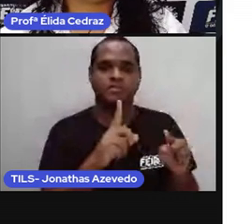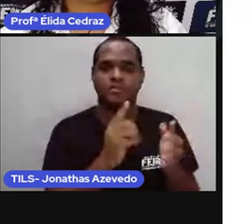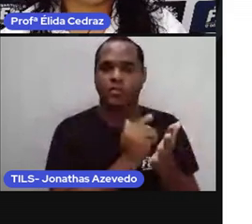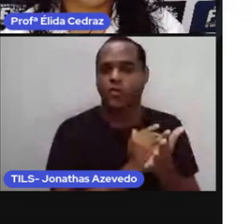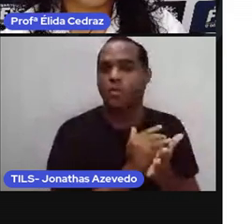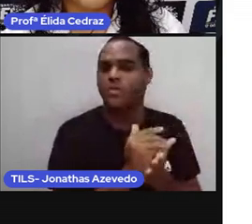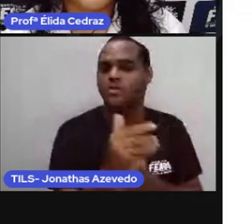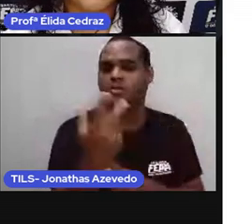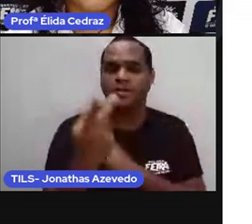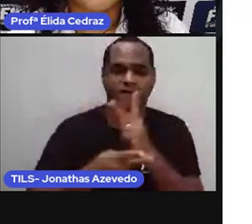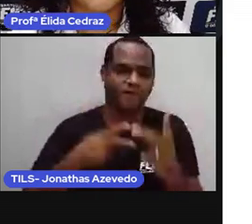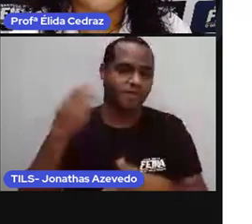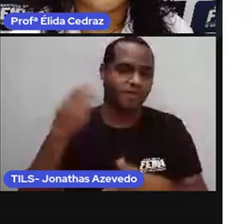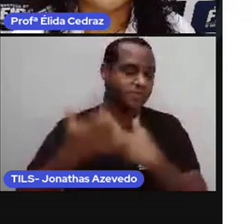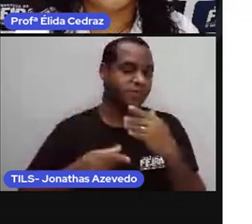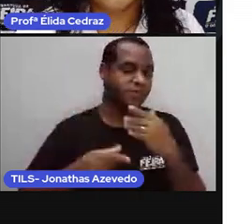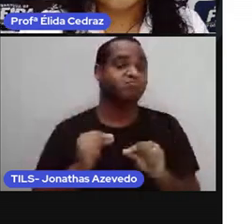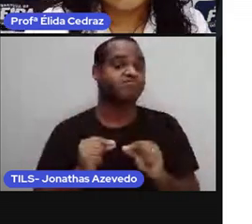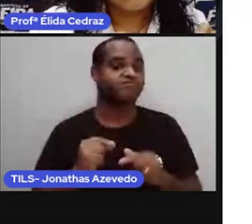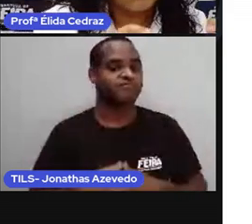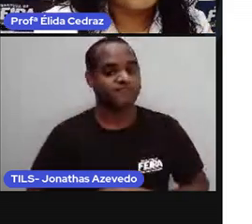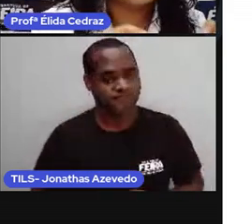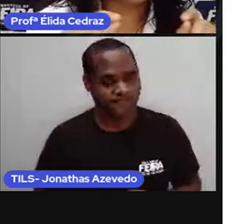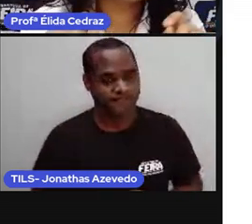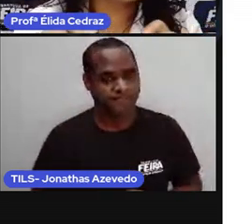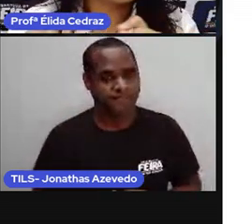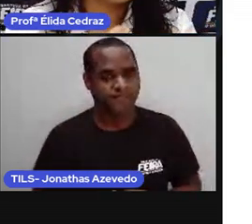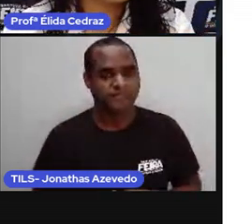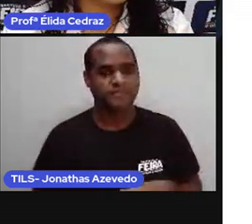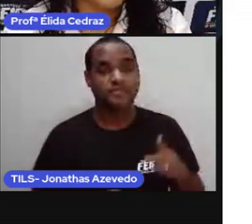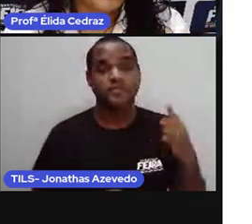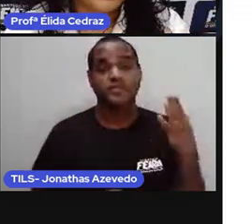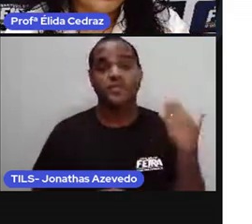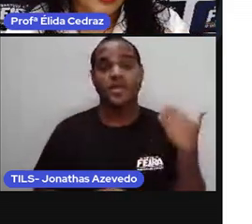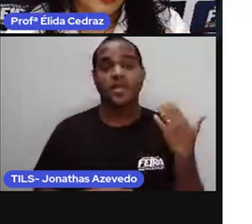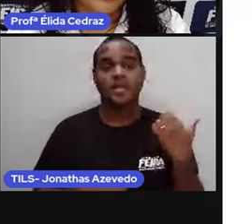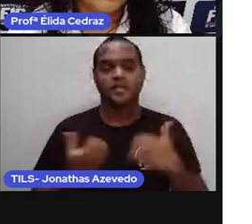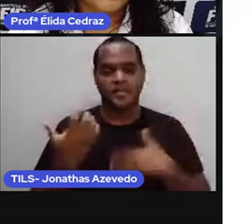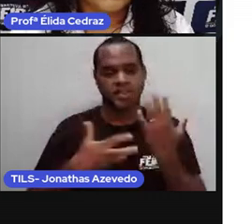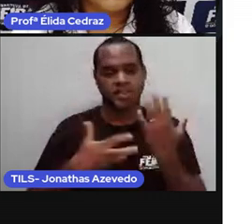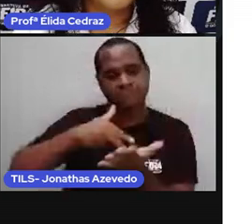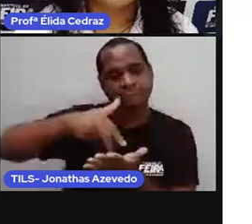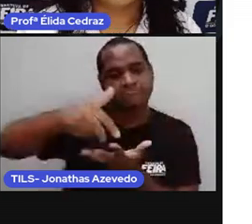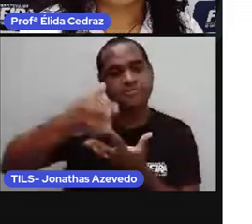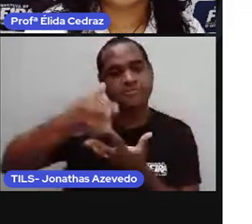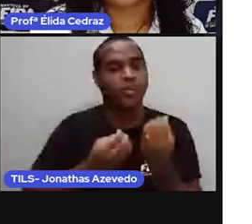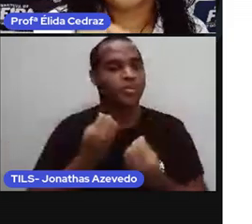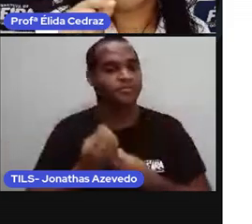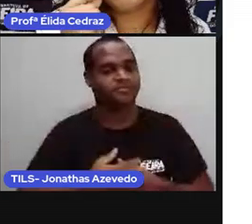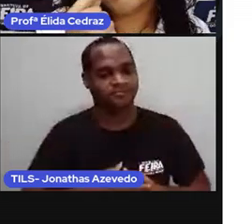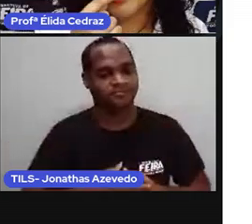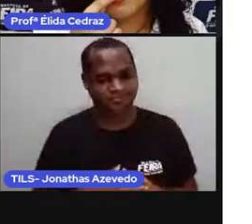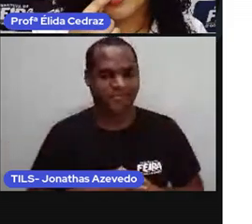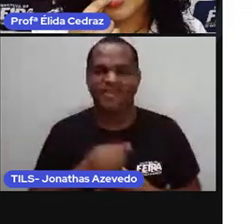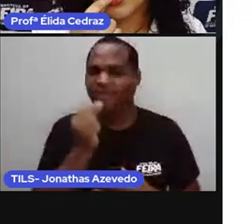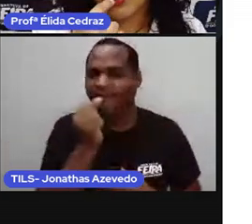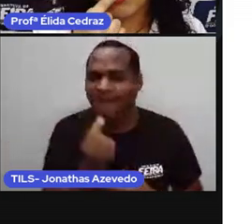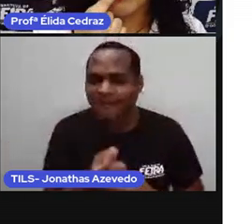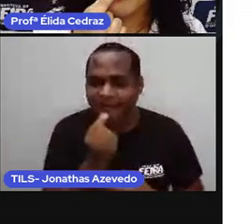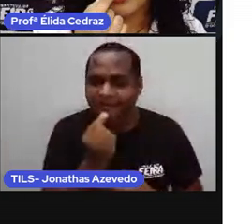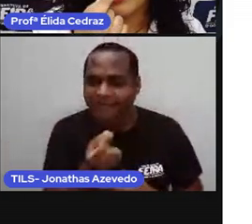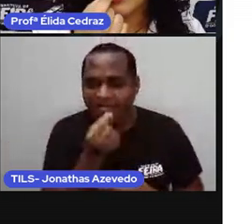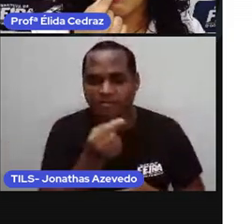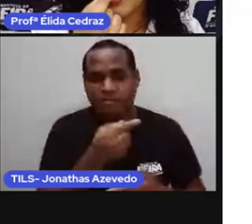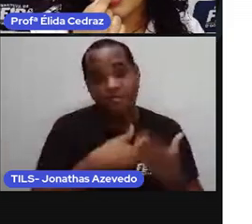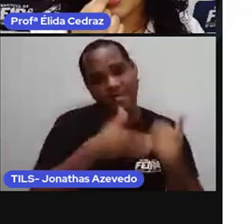você começou a falar? Quando você começou a andar? Perdeu o primeiro dente?